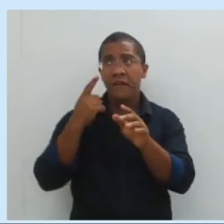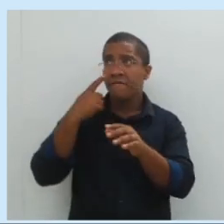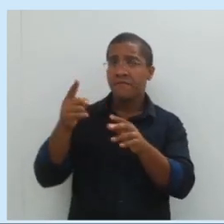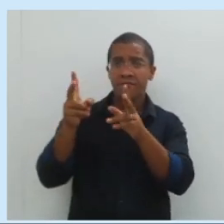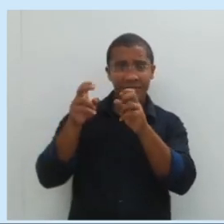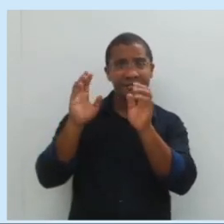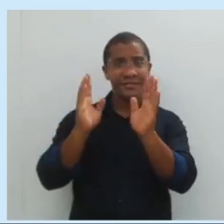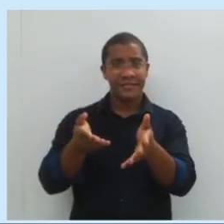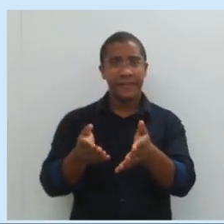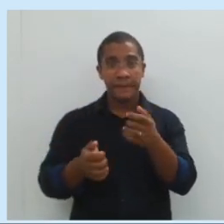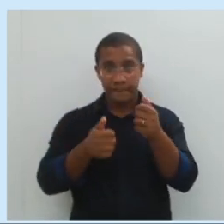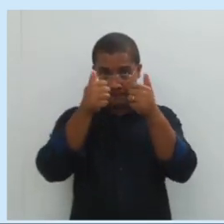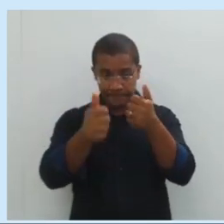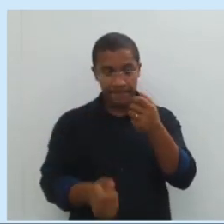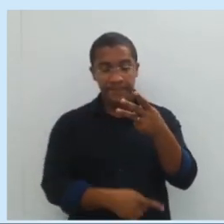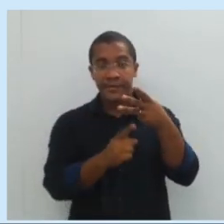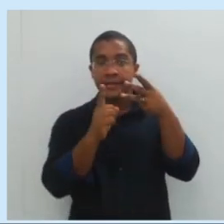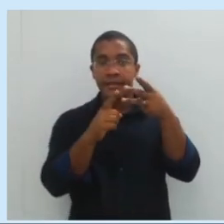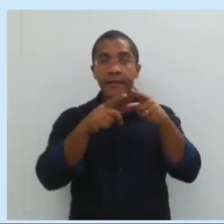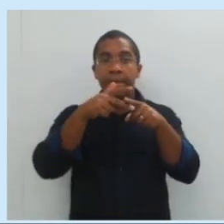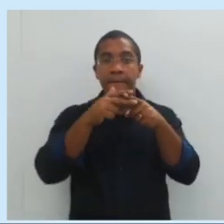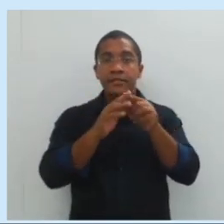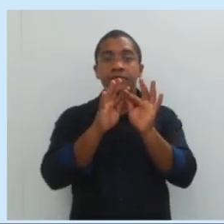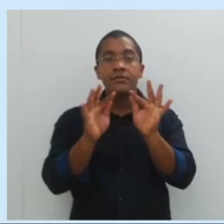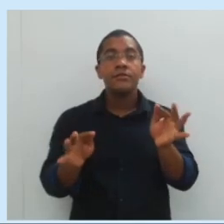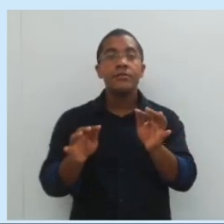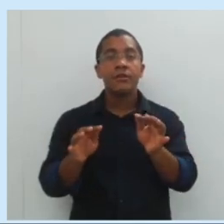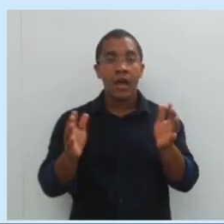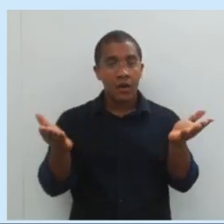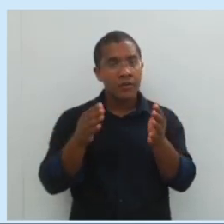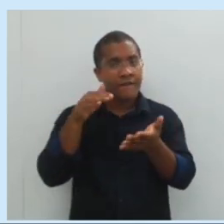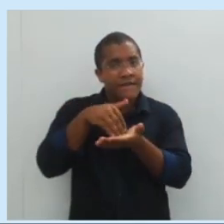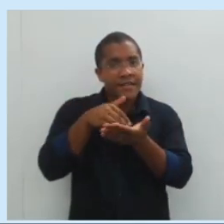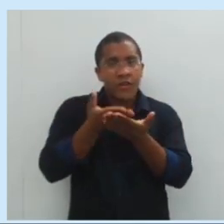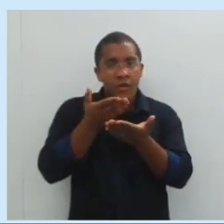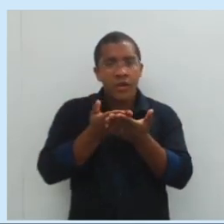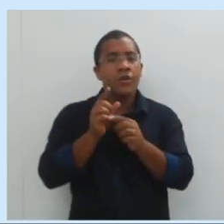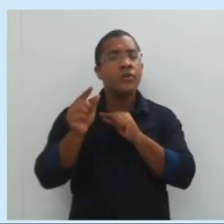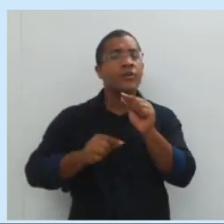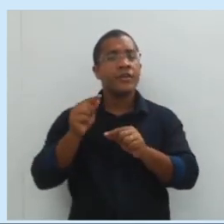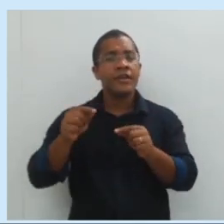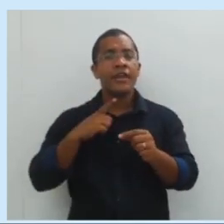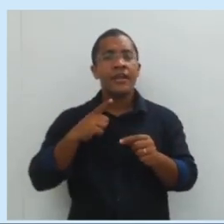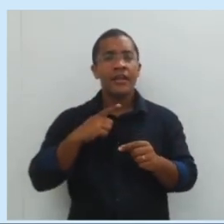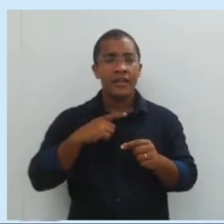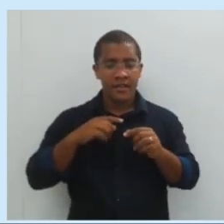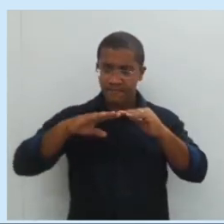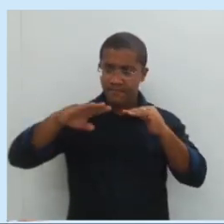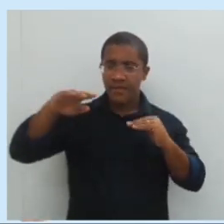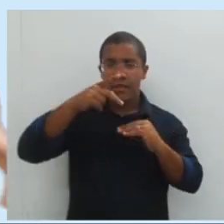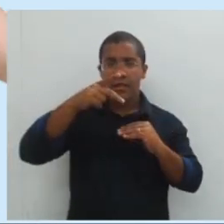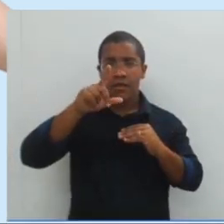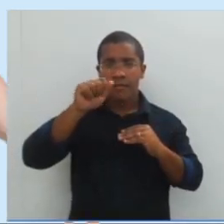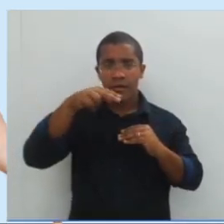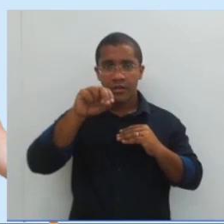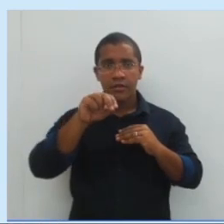ok? E o terceiro tipo de máquinas simples, para a gente encerrar a aula de hoje, será o plano